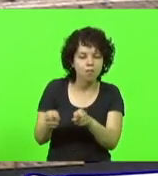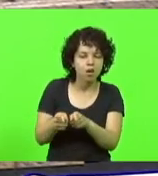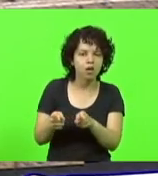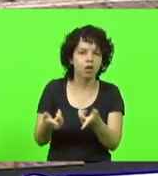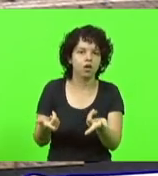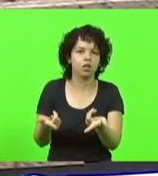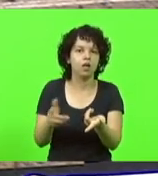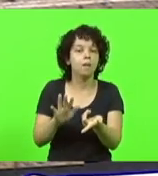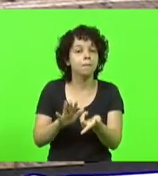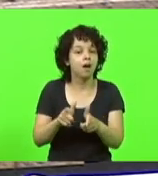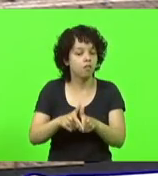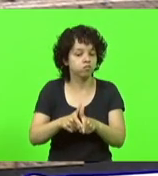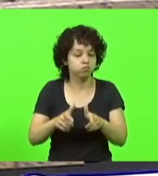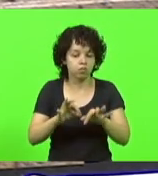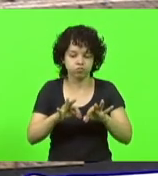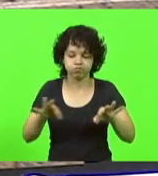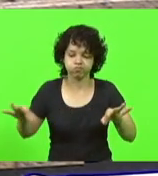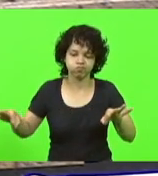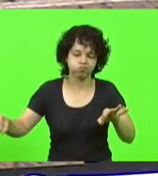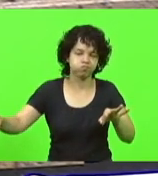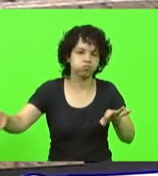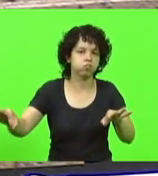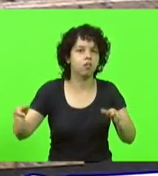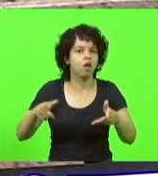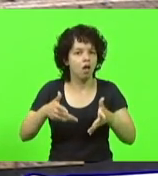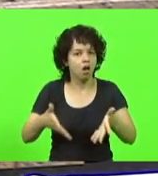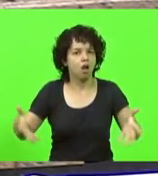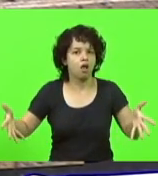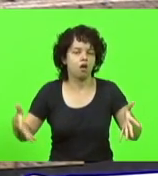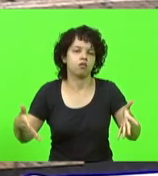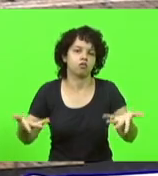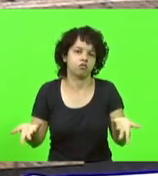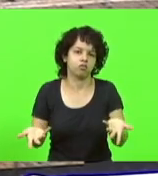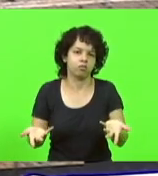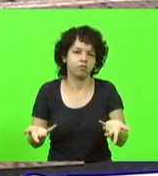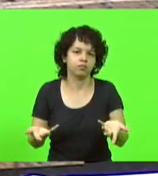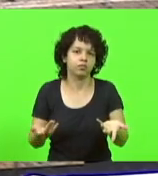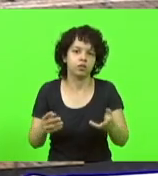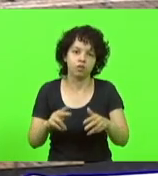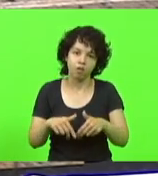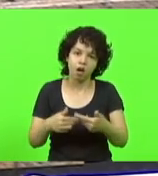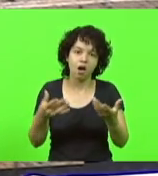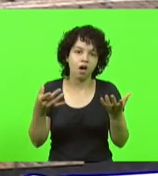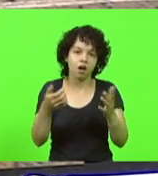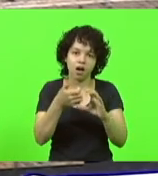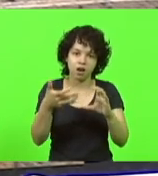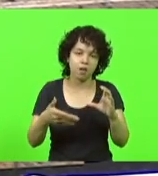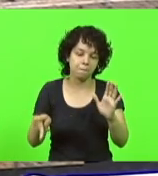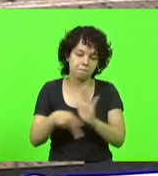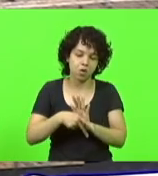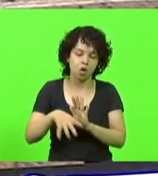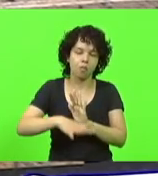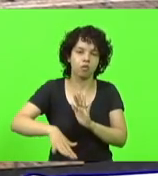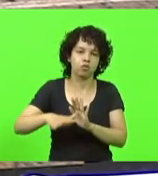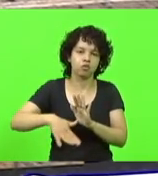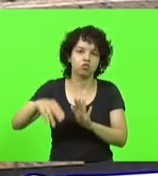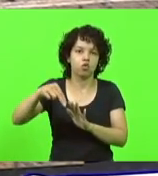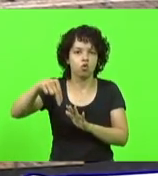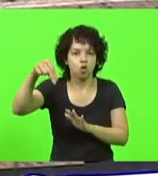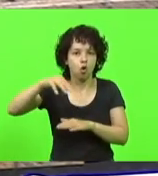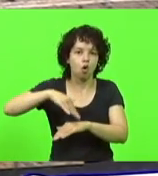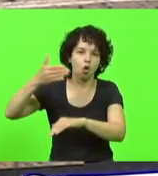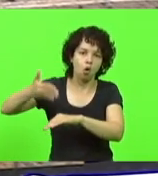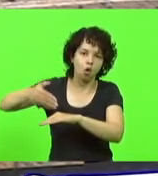grande para ser abrangida, para ser coberta pelas viaturas. E essa é uma característica nossa do Norte, do Planalto Norte,